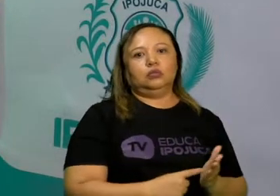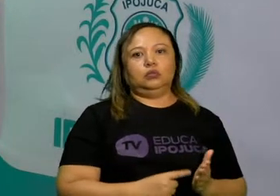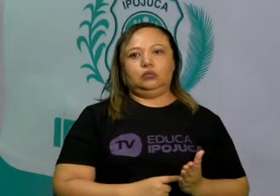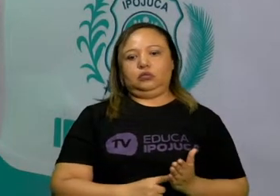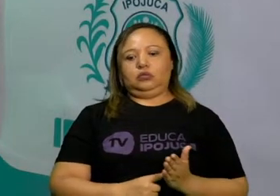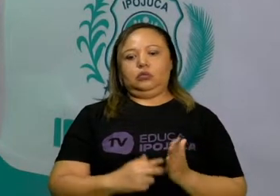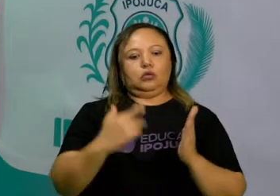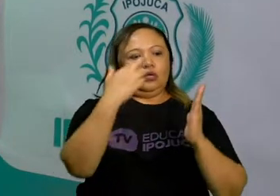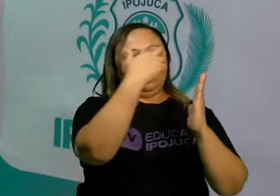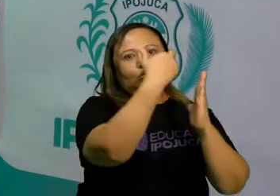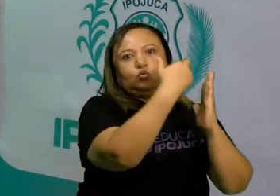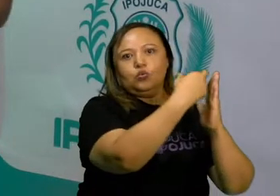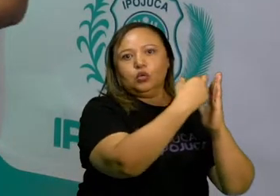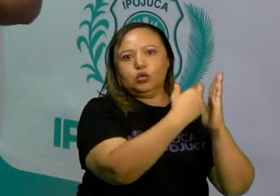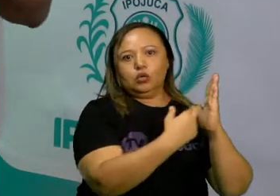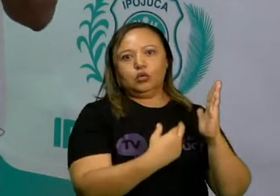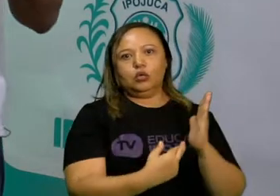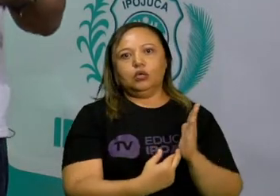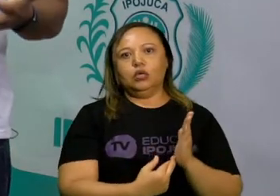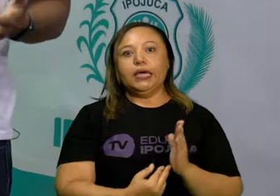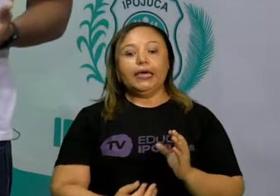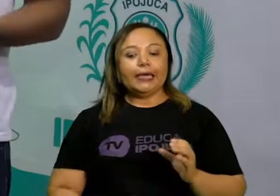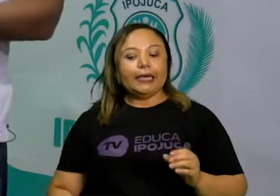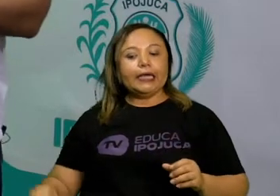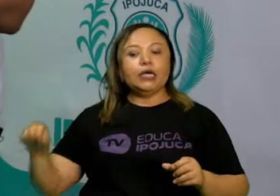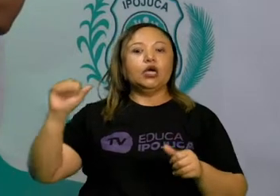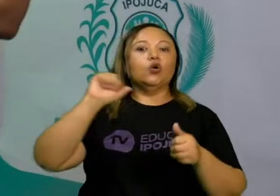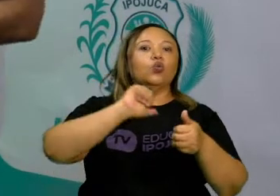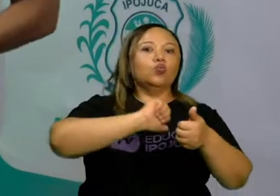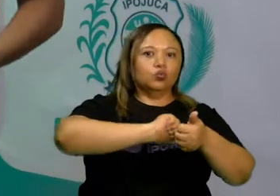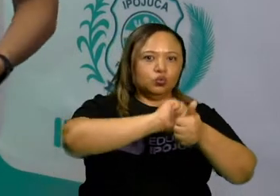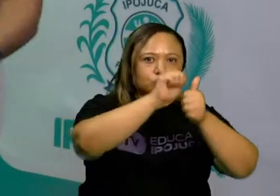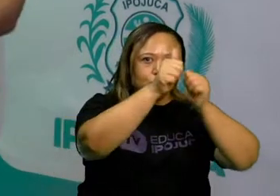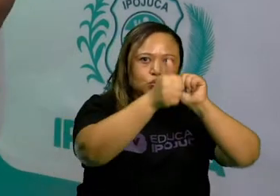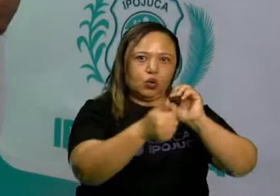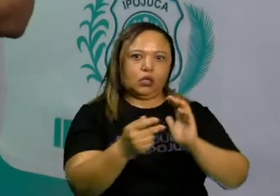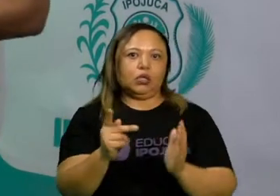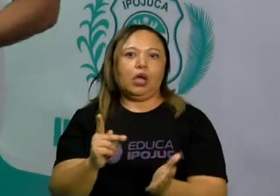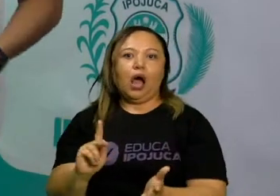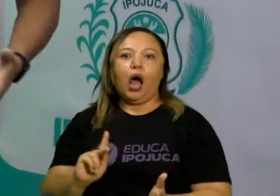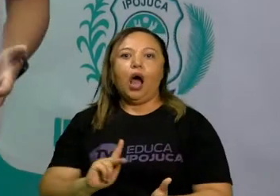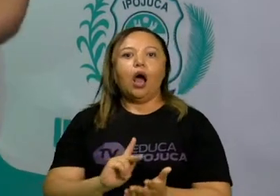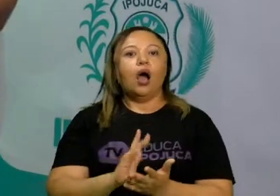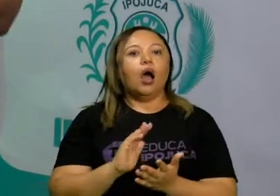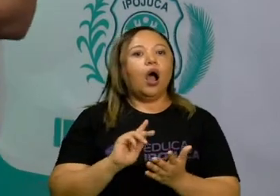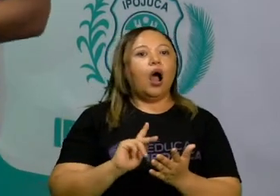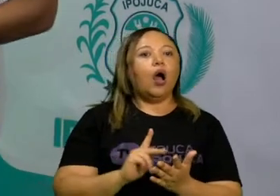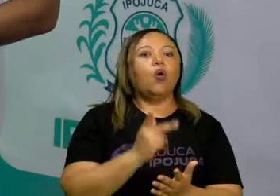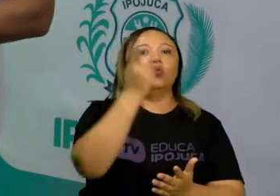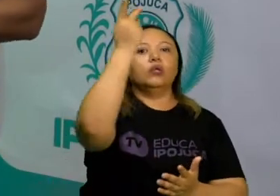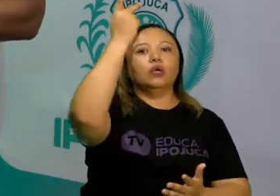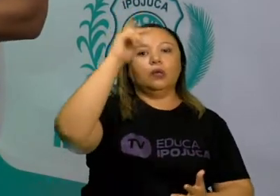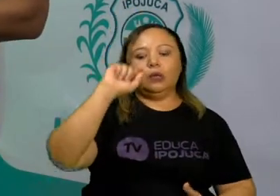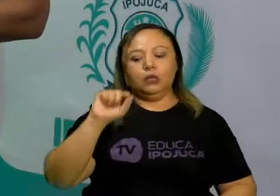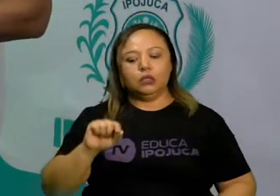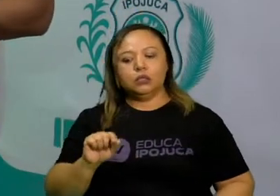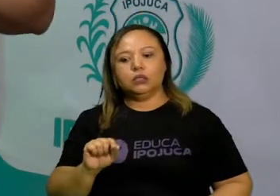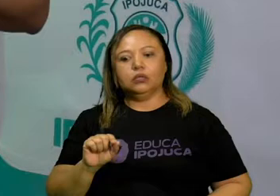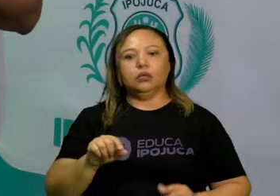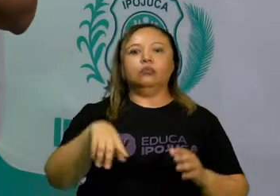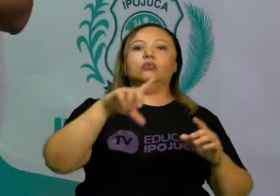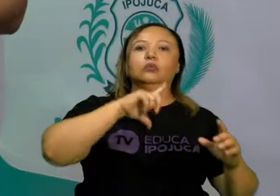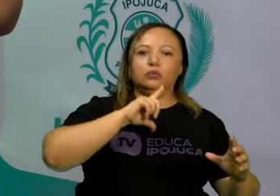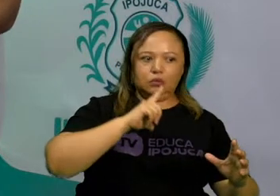ocorrer dentro de situações de jogo que se está desenrolando naquele momento.